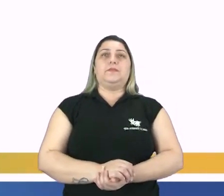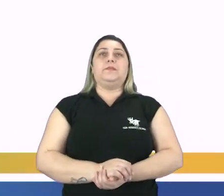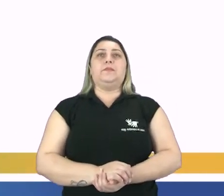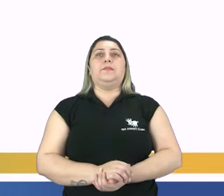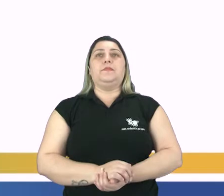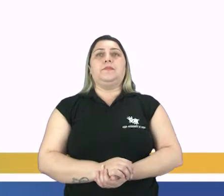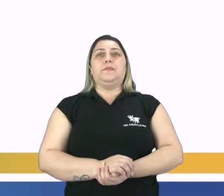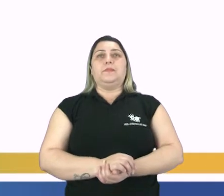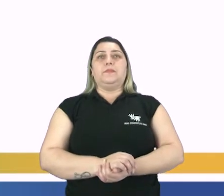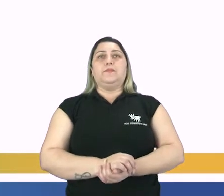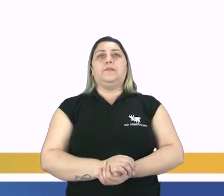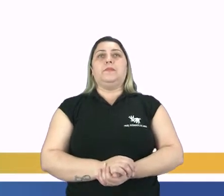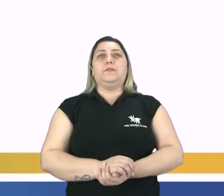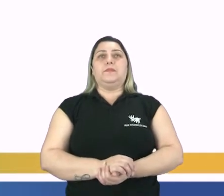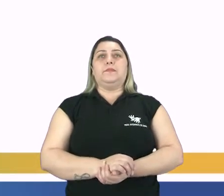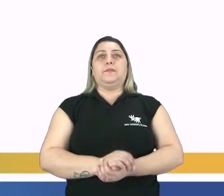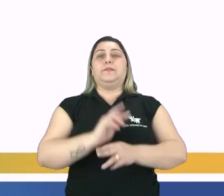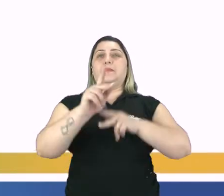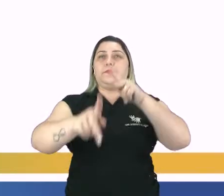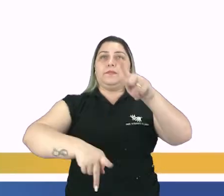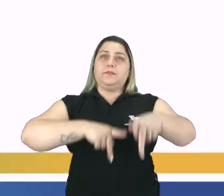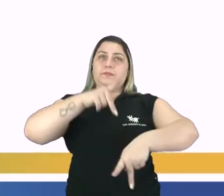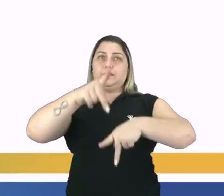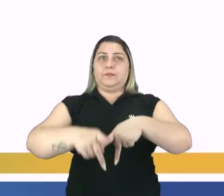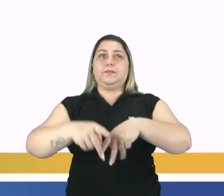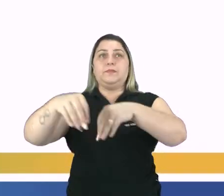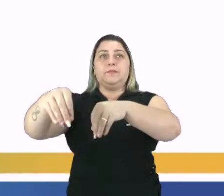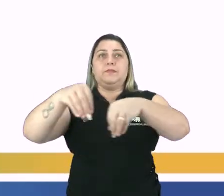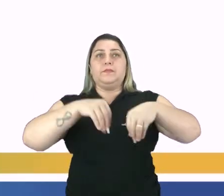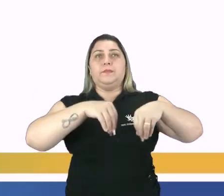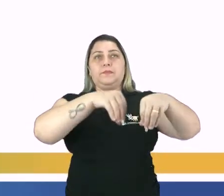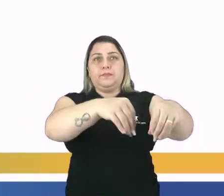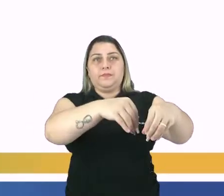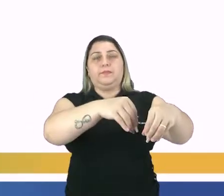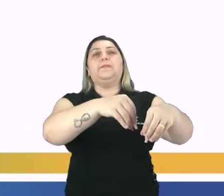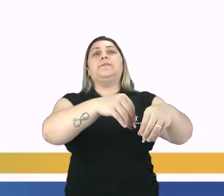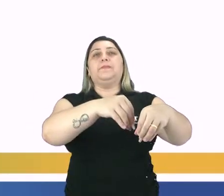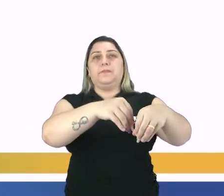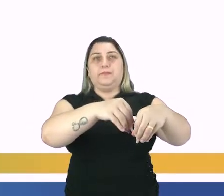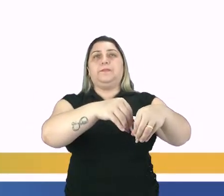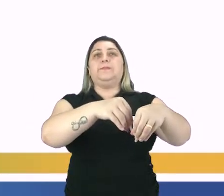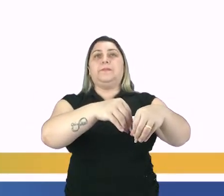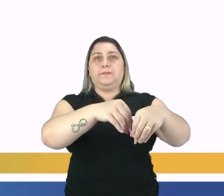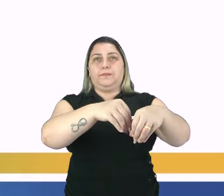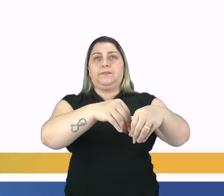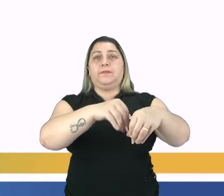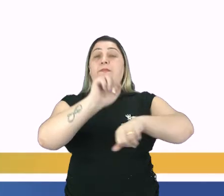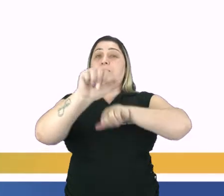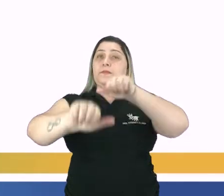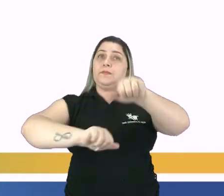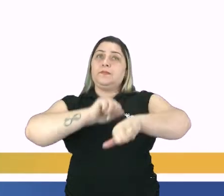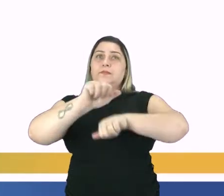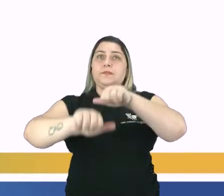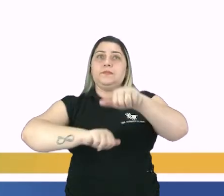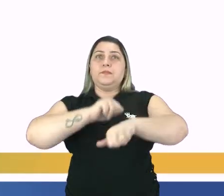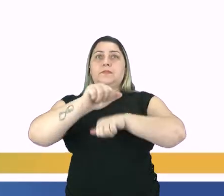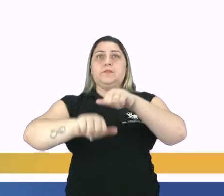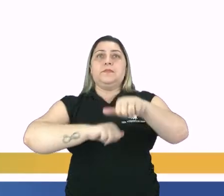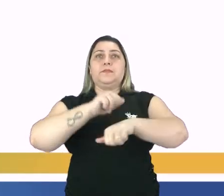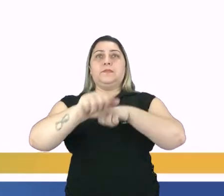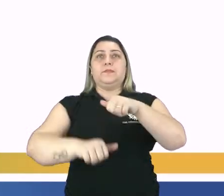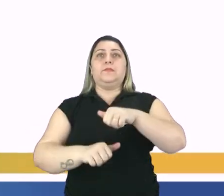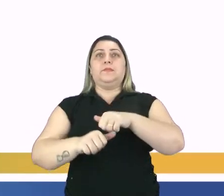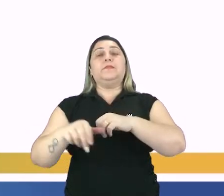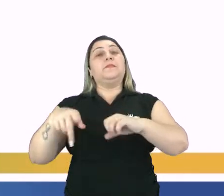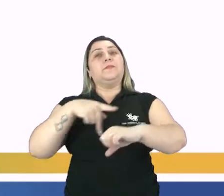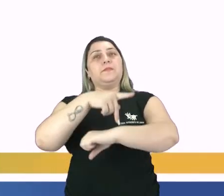Migração consiste no ato da população deslocar-se espacialmente, ou seja, no espaço, né? Pode, ou